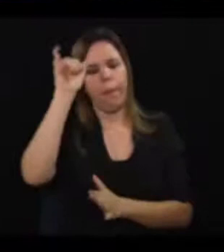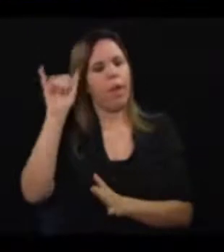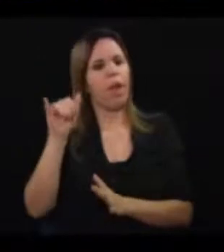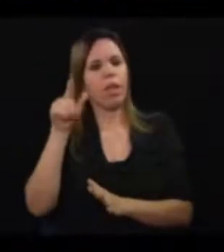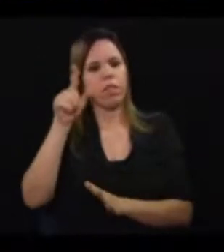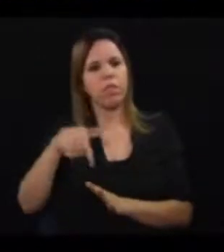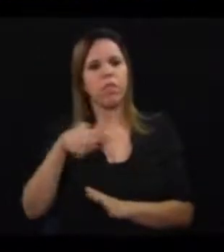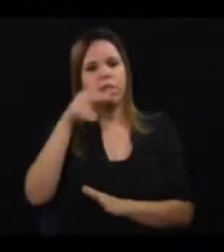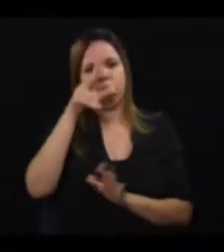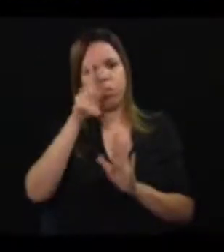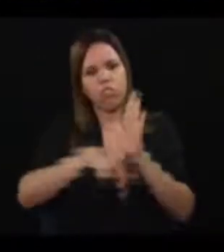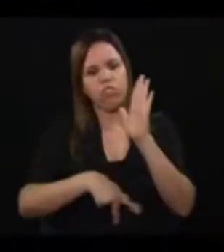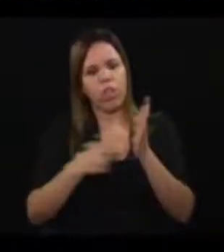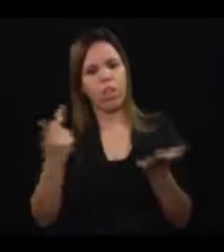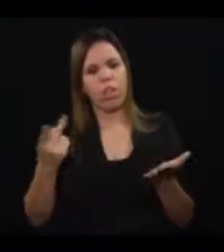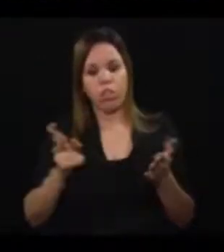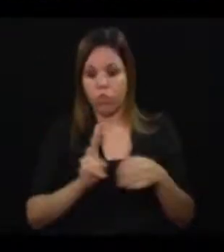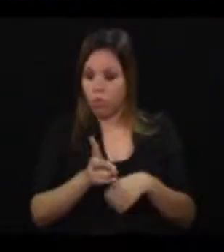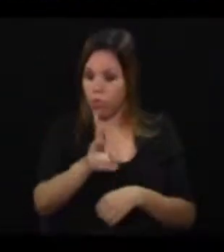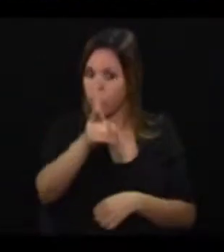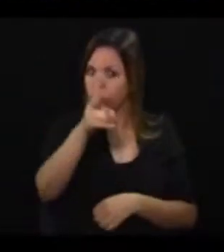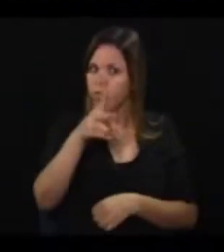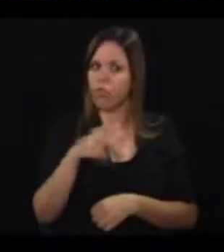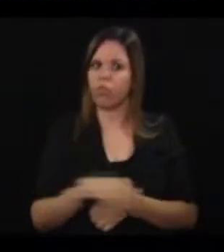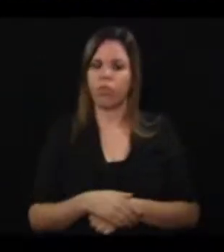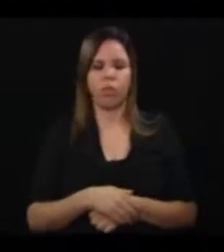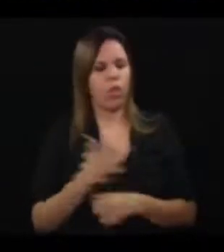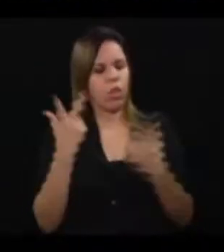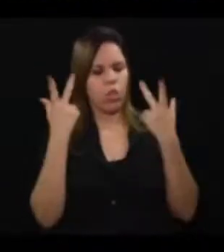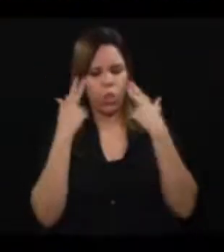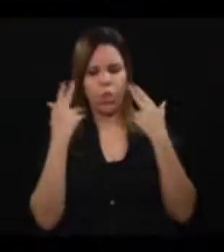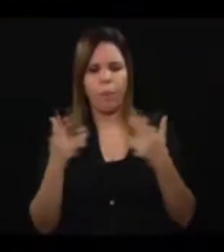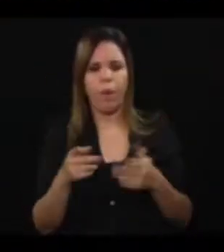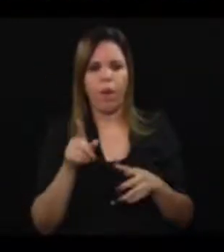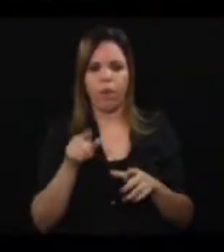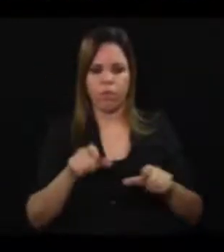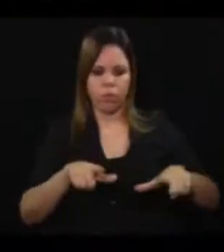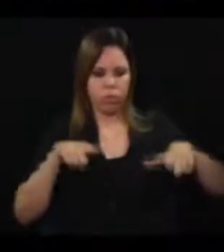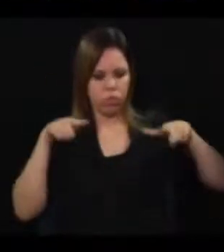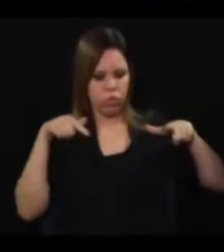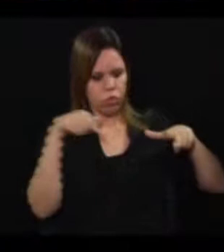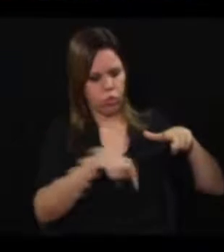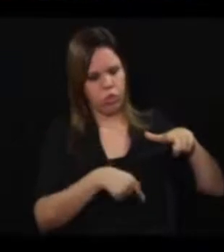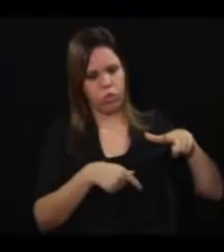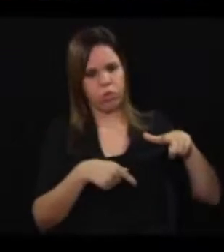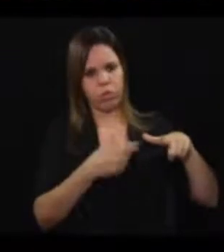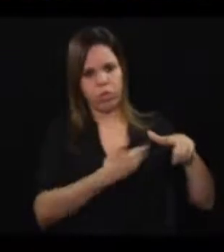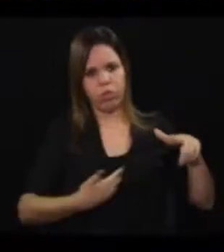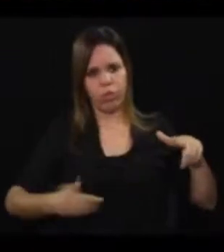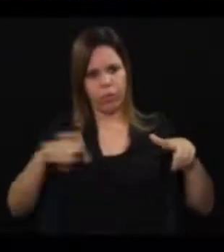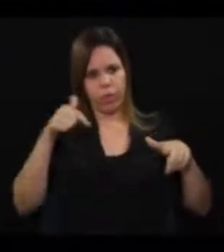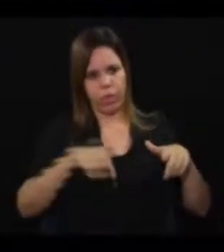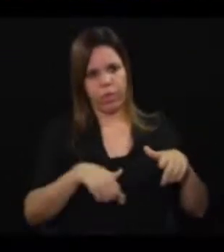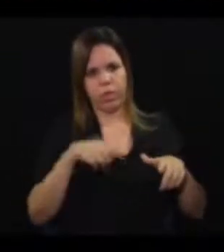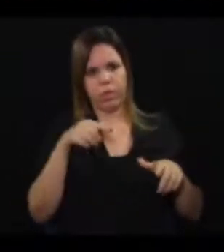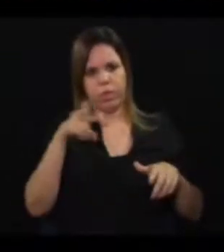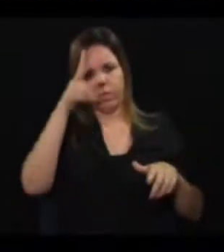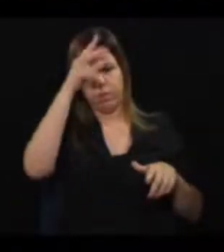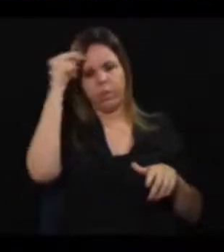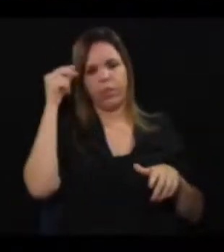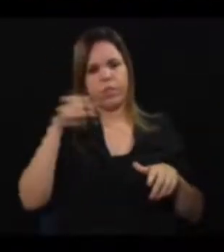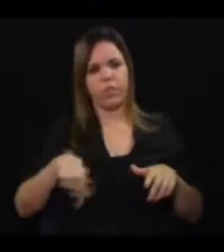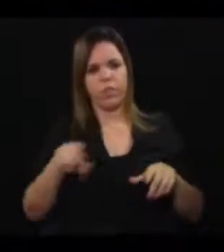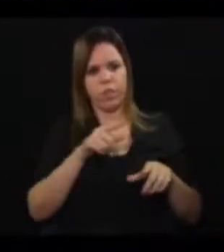sigam suas tramitações normais. Acontece que o documento do Executivo dá mais agilidade à regulamentação,